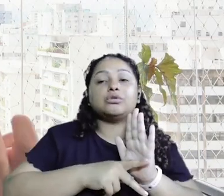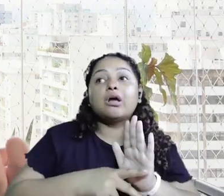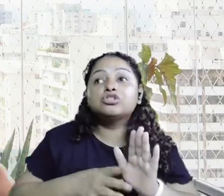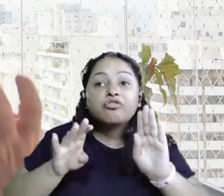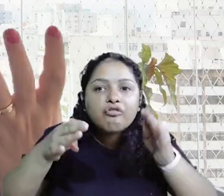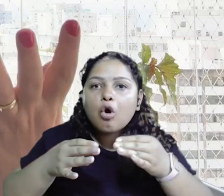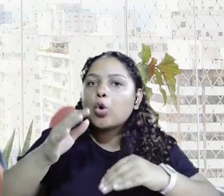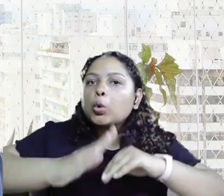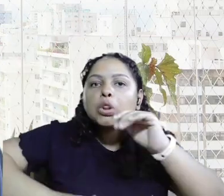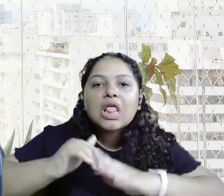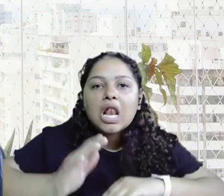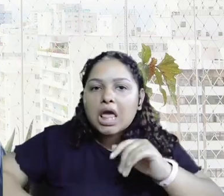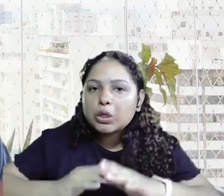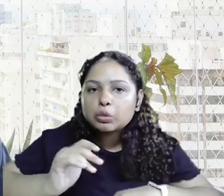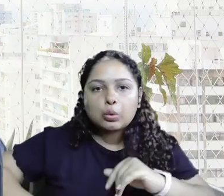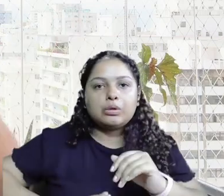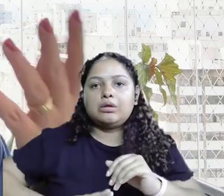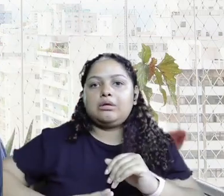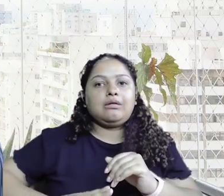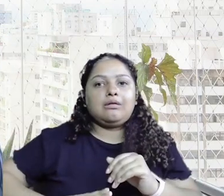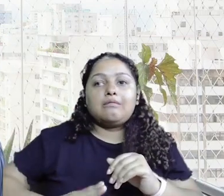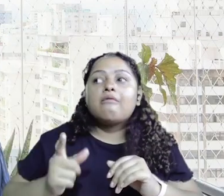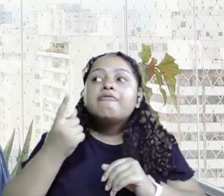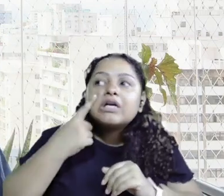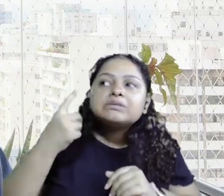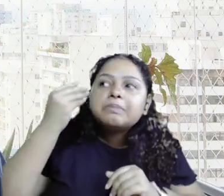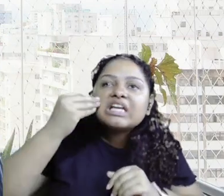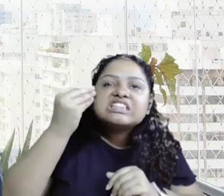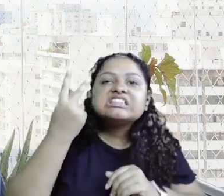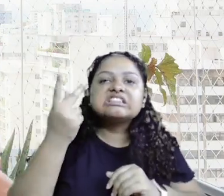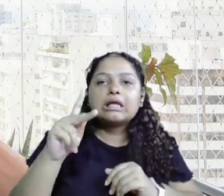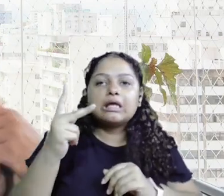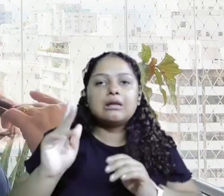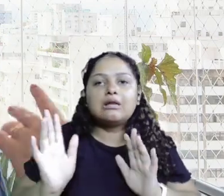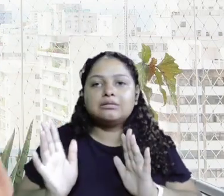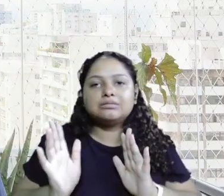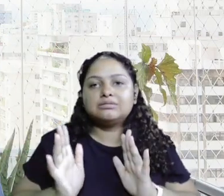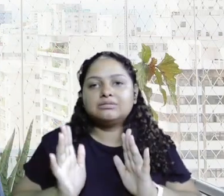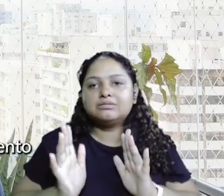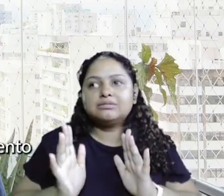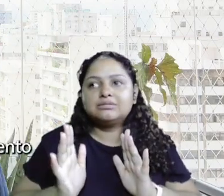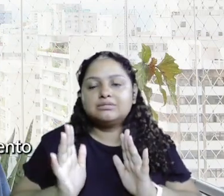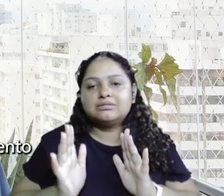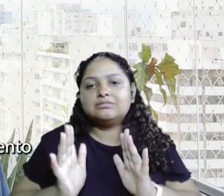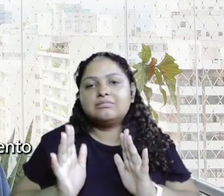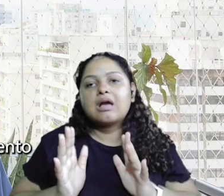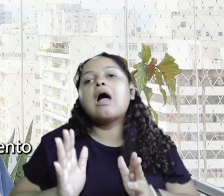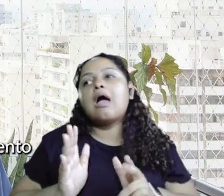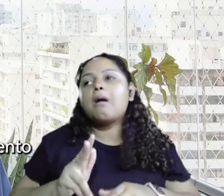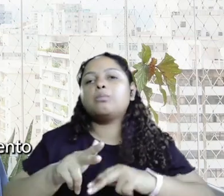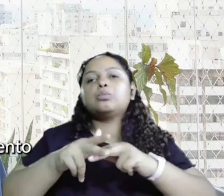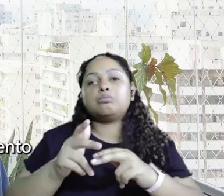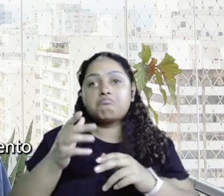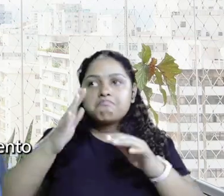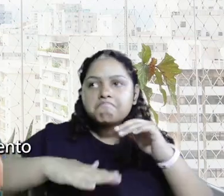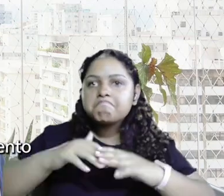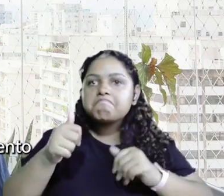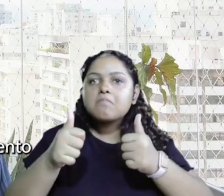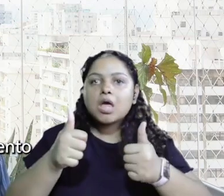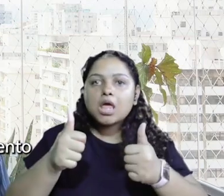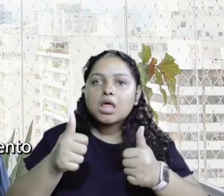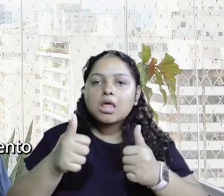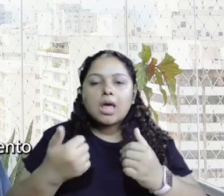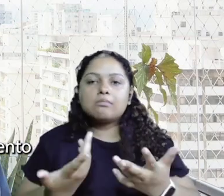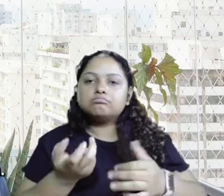contratar a pessoa pelo talento dela, não por horas trabalhadas, não das oito às seis, mas sim pelo que ela tem de